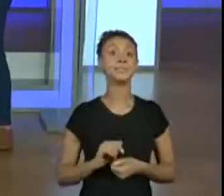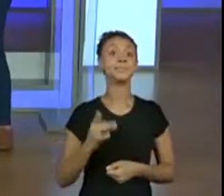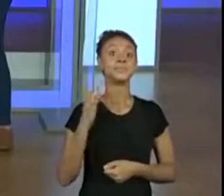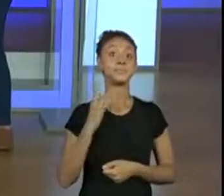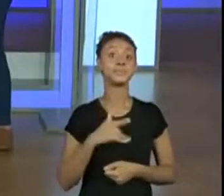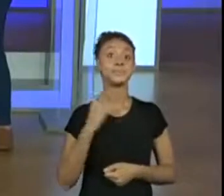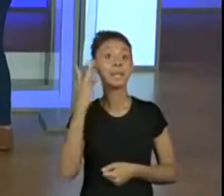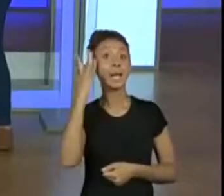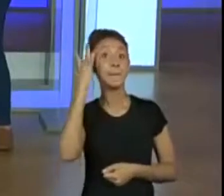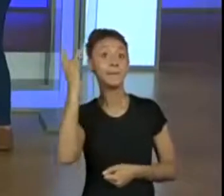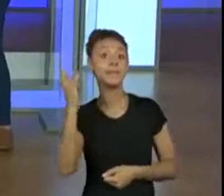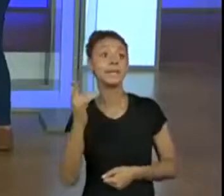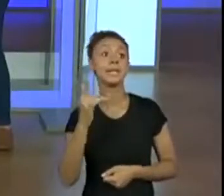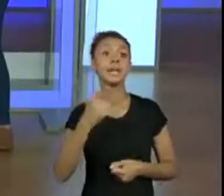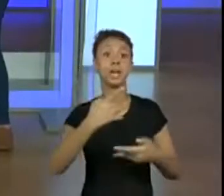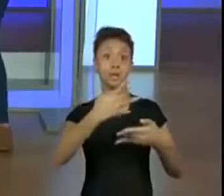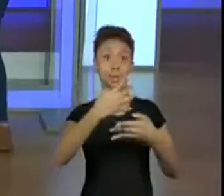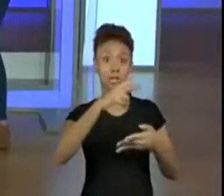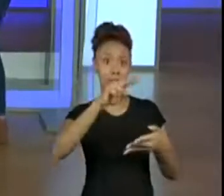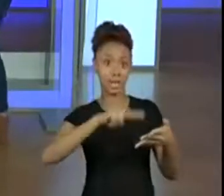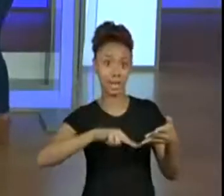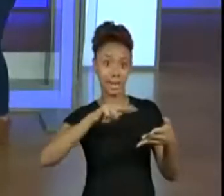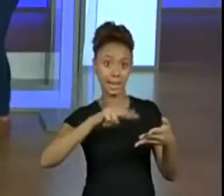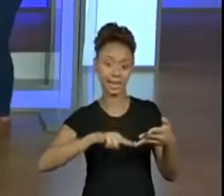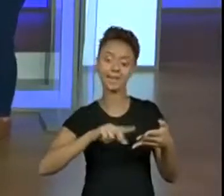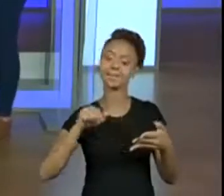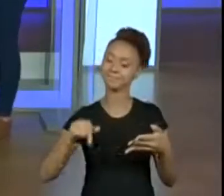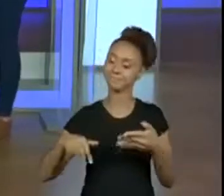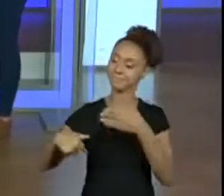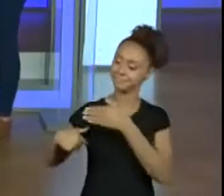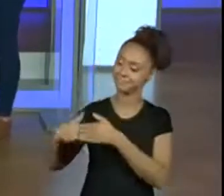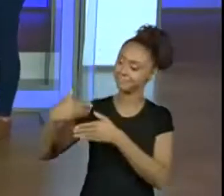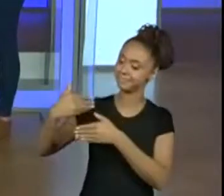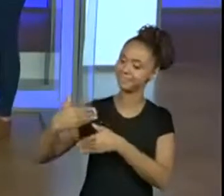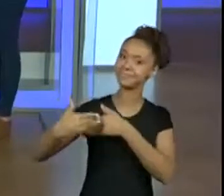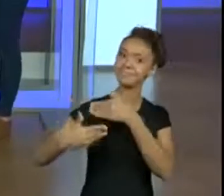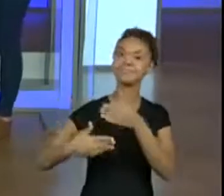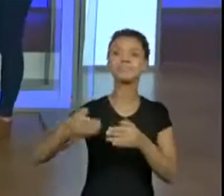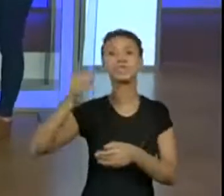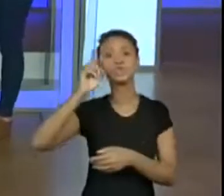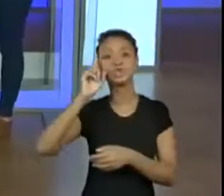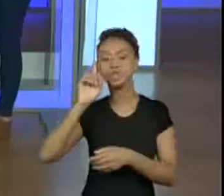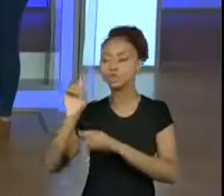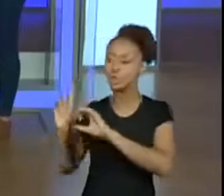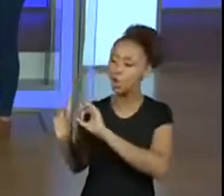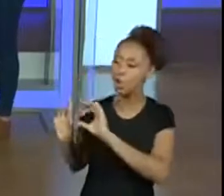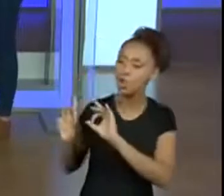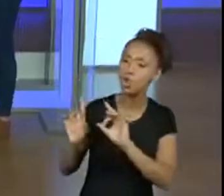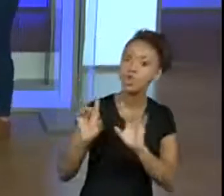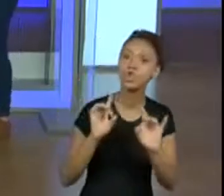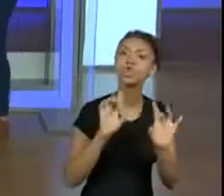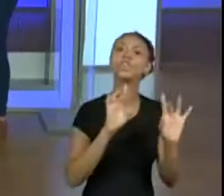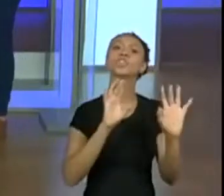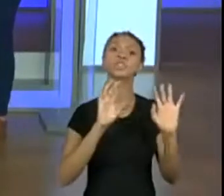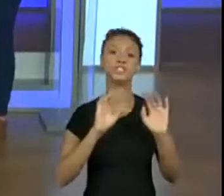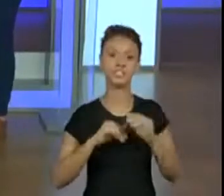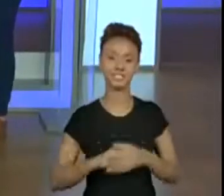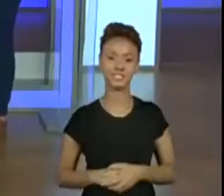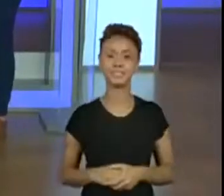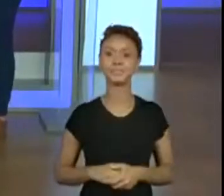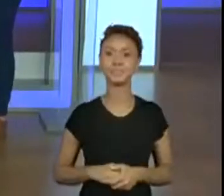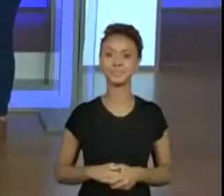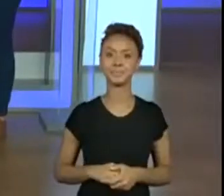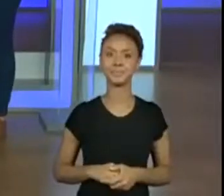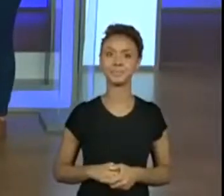quadrinhas. É, esse é o propósito de toda essa sequência, de todas essas atividades que a gente está fazendo durante essa